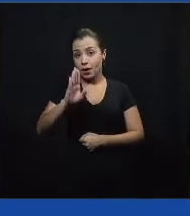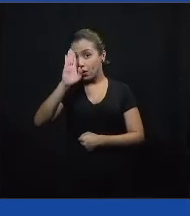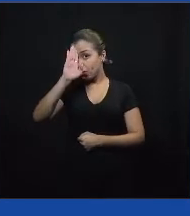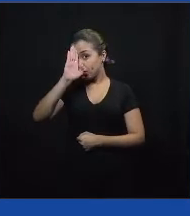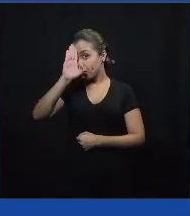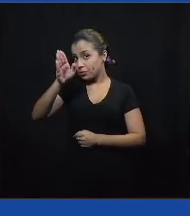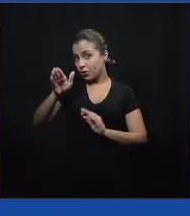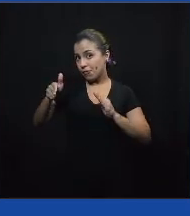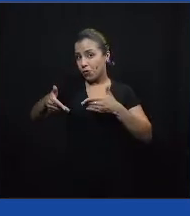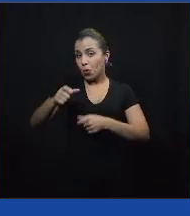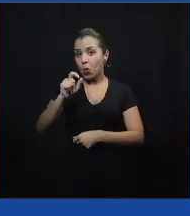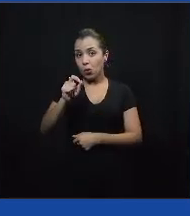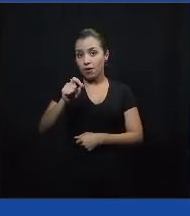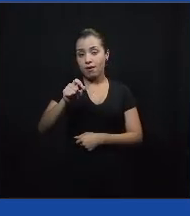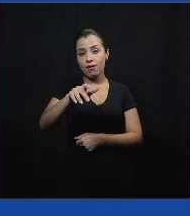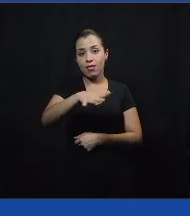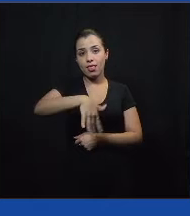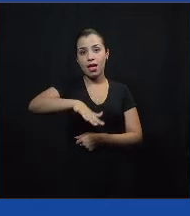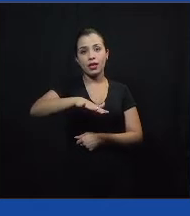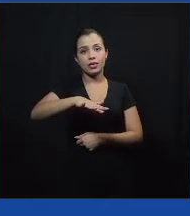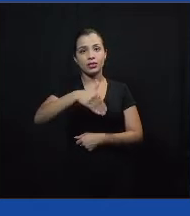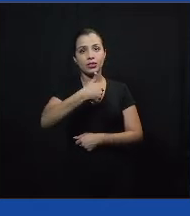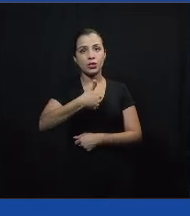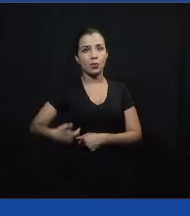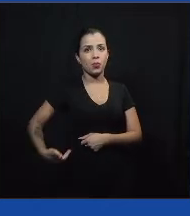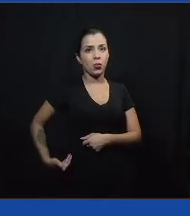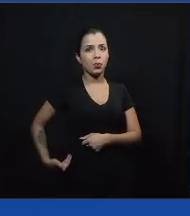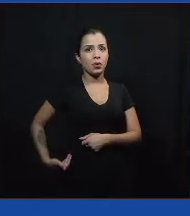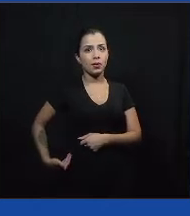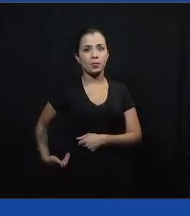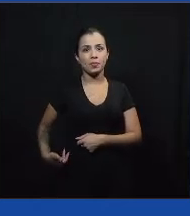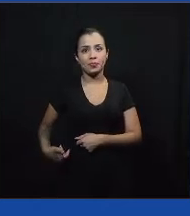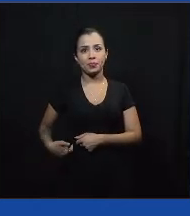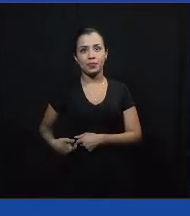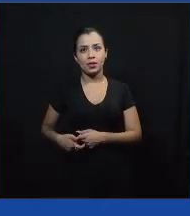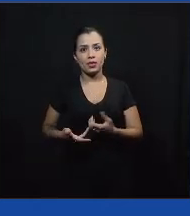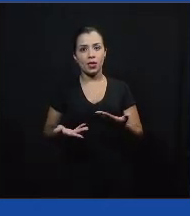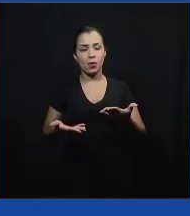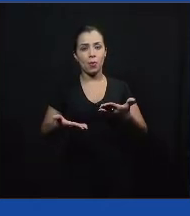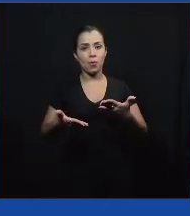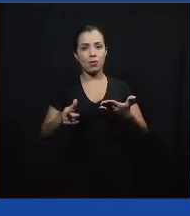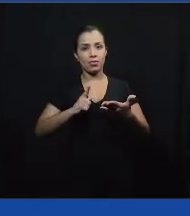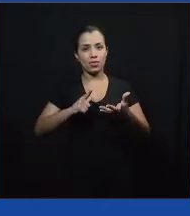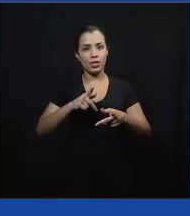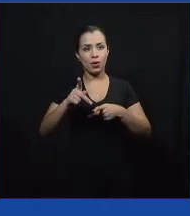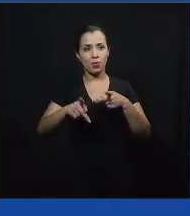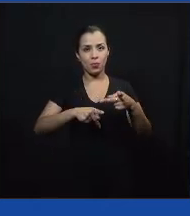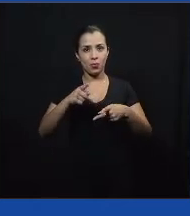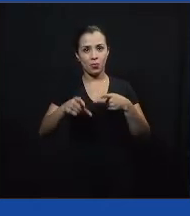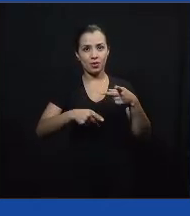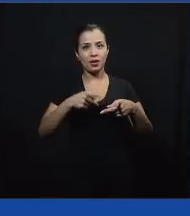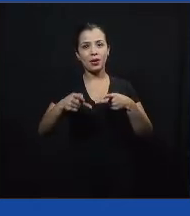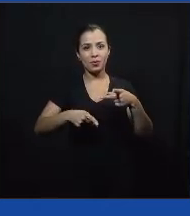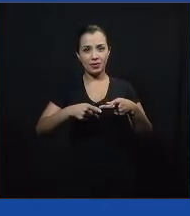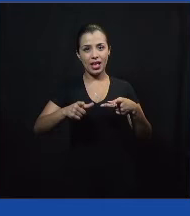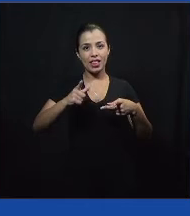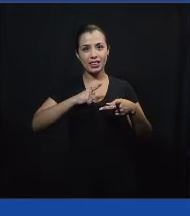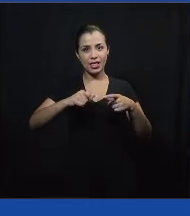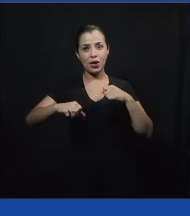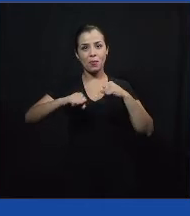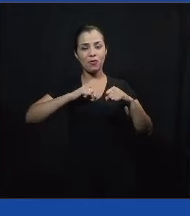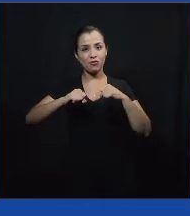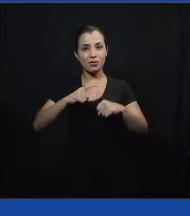E, basicamente, o Canvas de Políticas Públicas consiste em dois movimentos que a gente faz